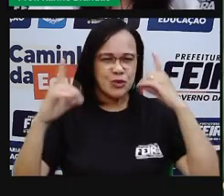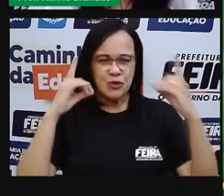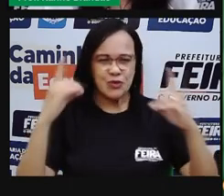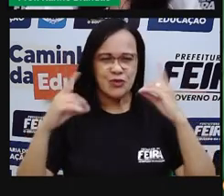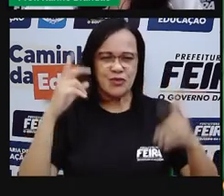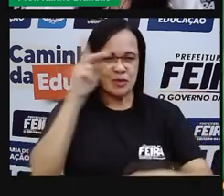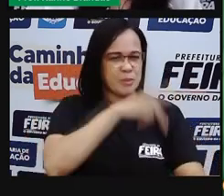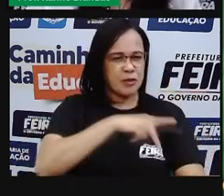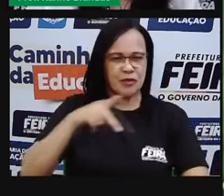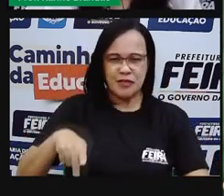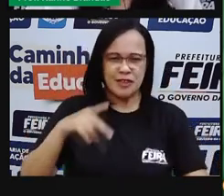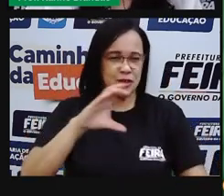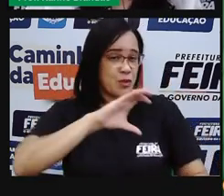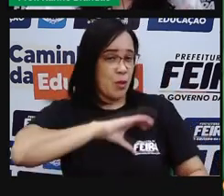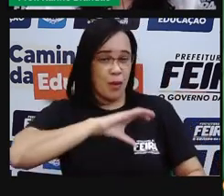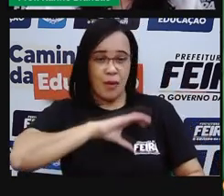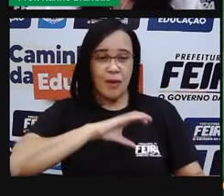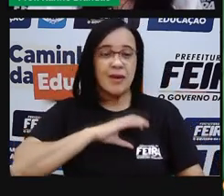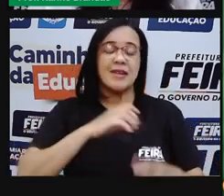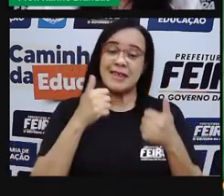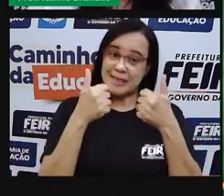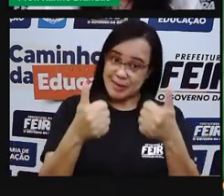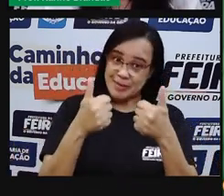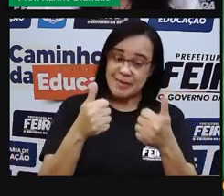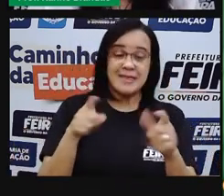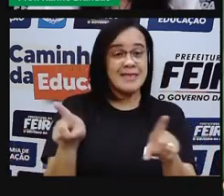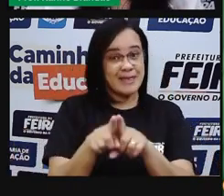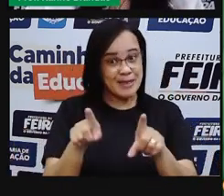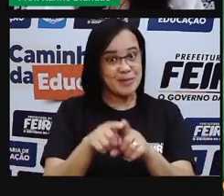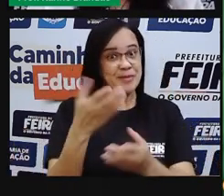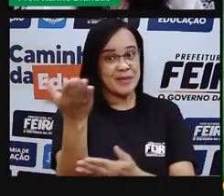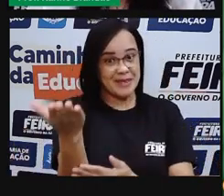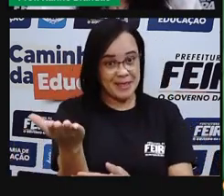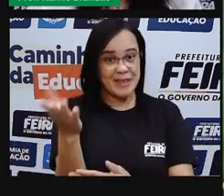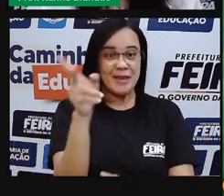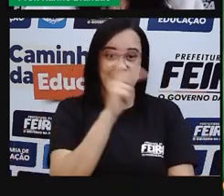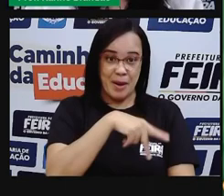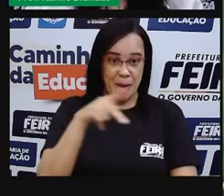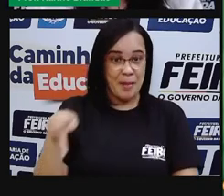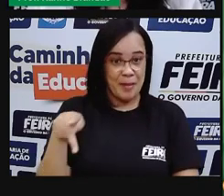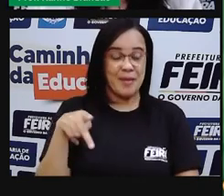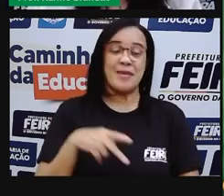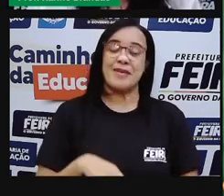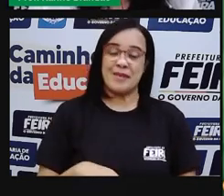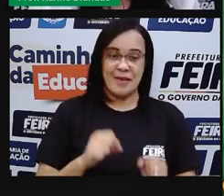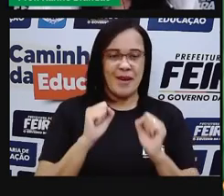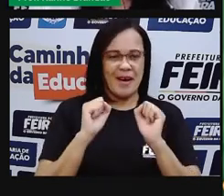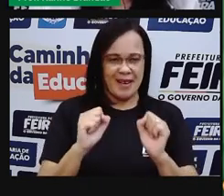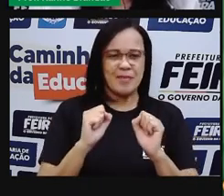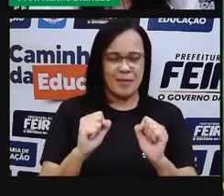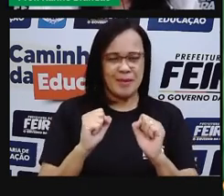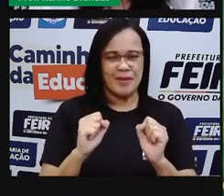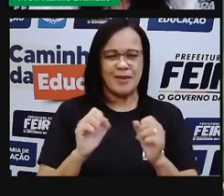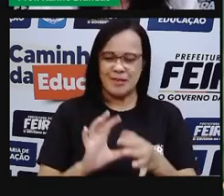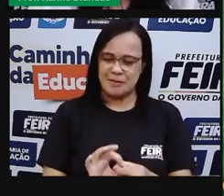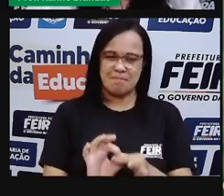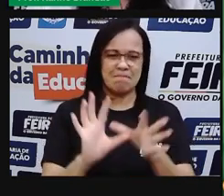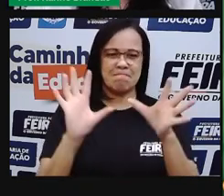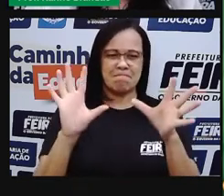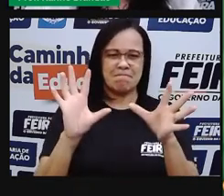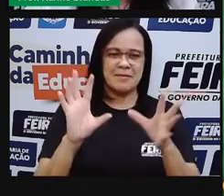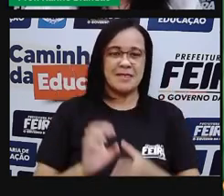professor. E comigo, né, se quiser, entre em contato comigo pelas redes sociais,